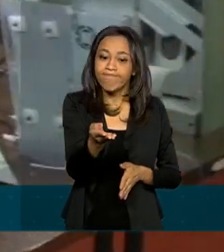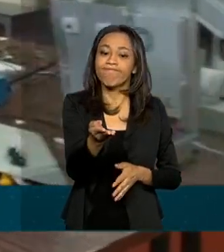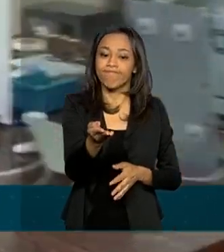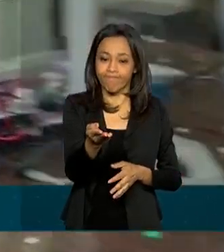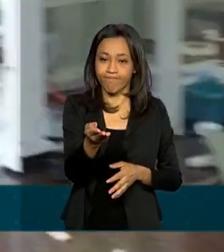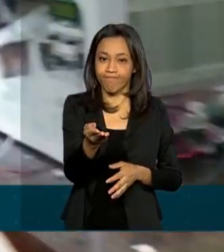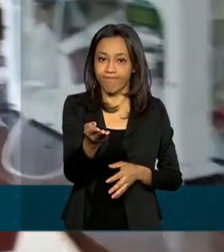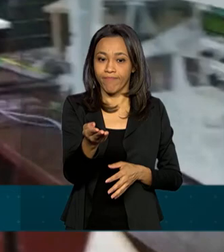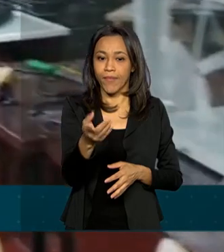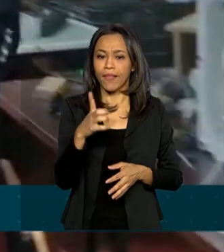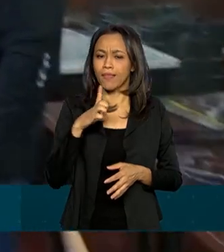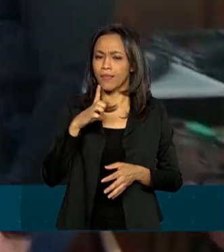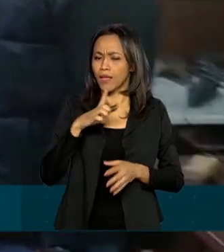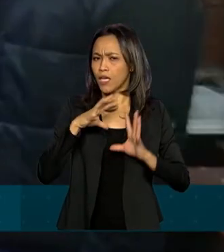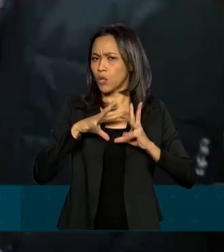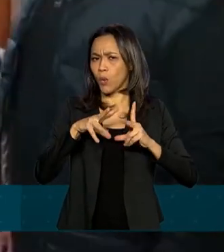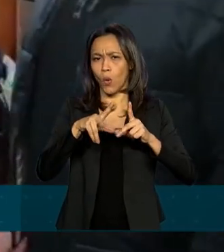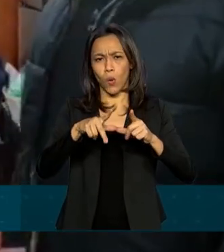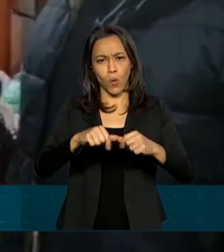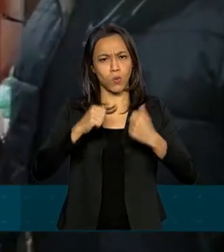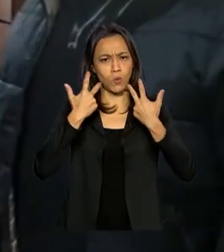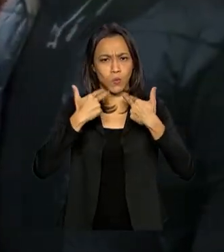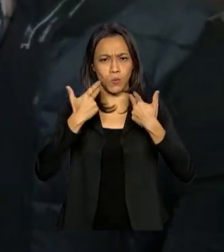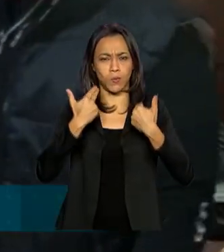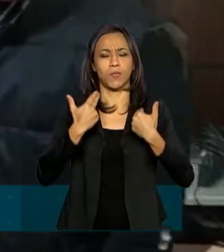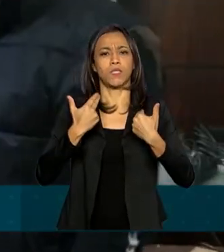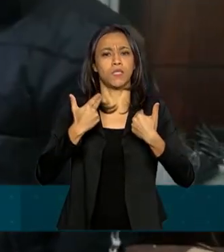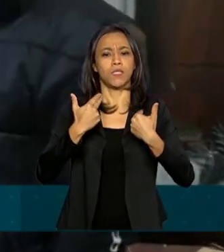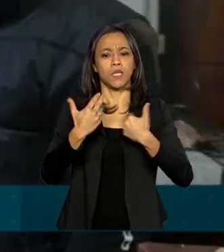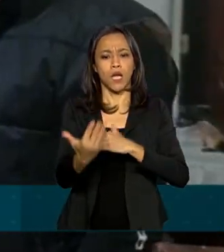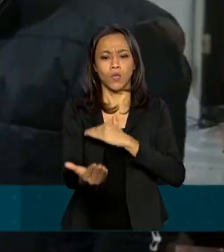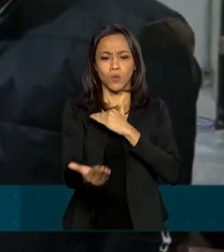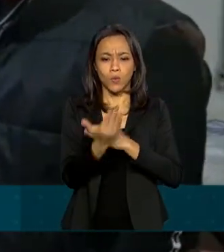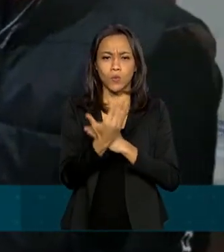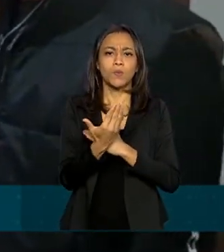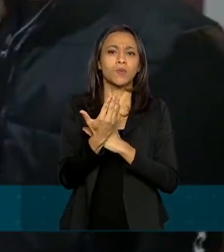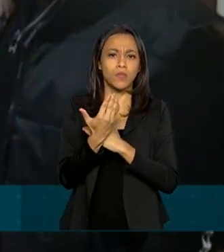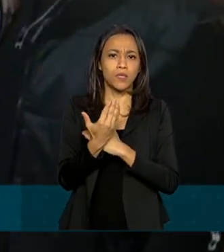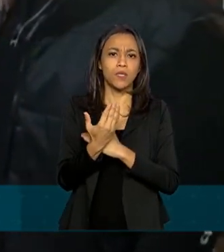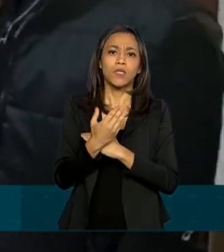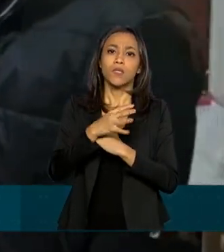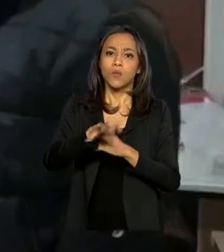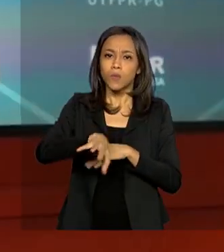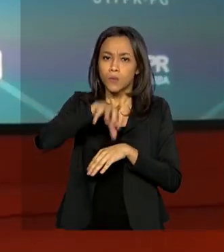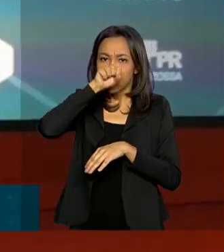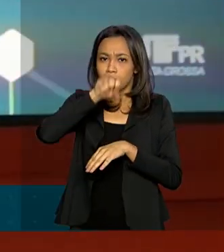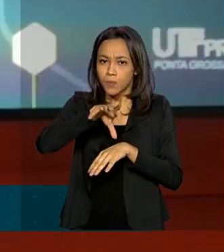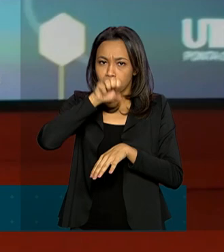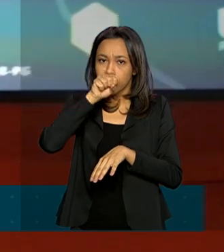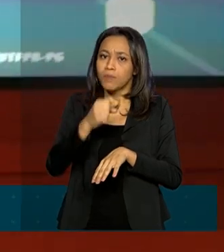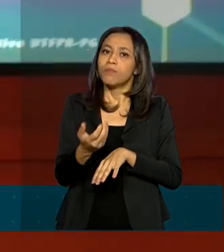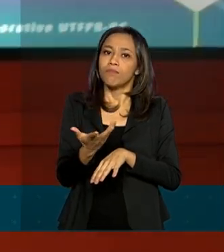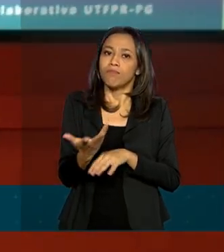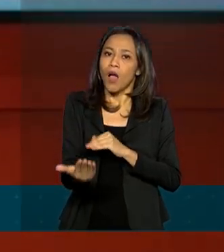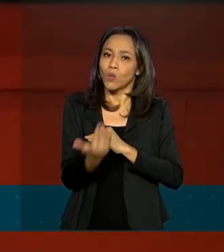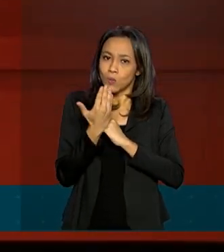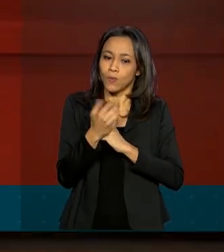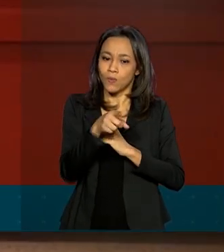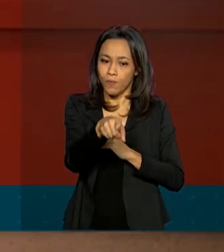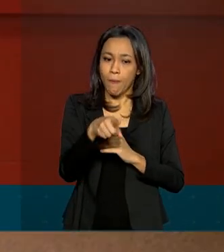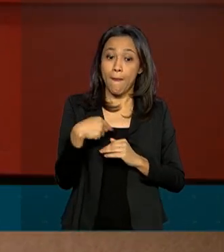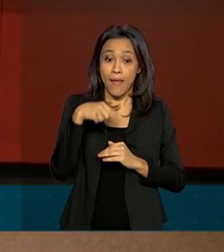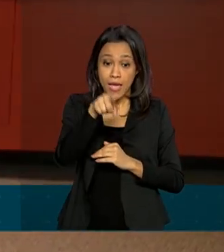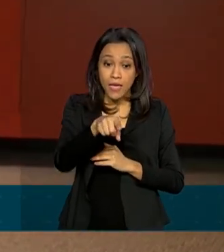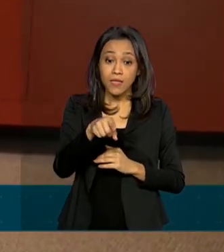ele tem todas as funcionalidades que um equipamento de ventilador mecânico precisa. O protótipo chamado